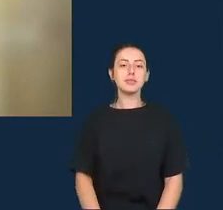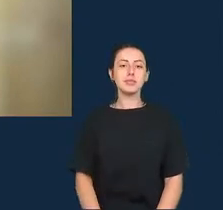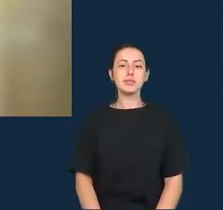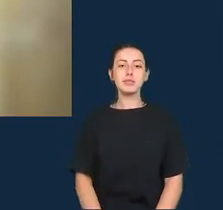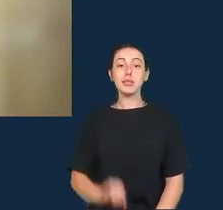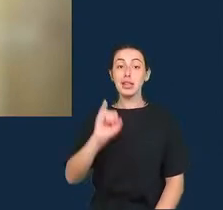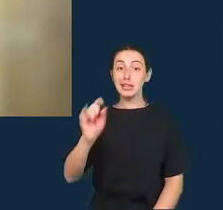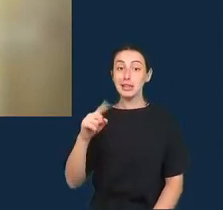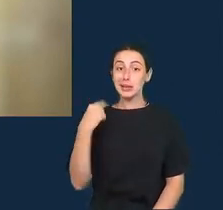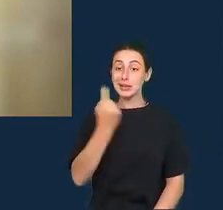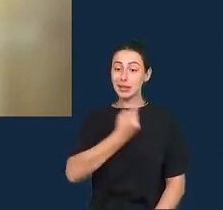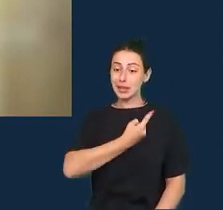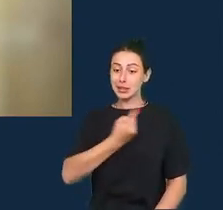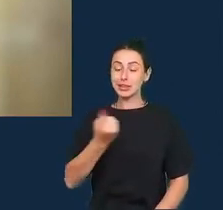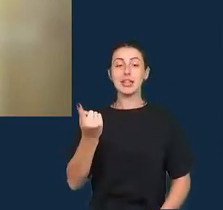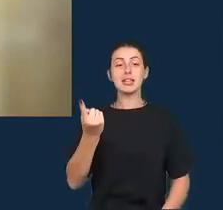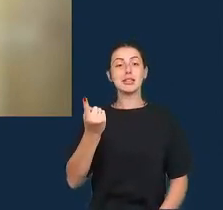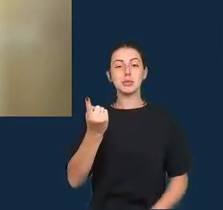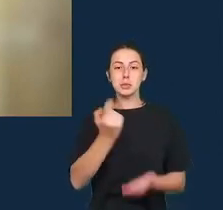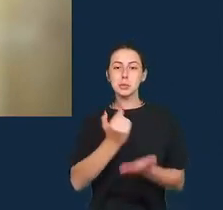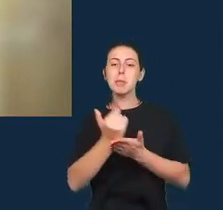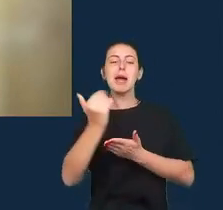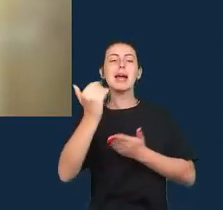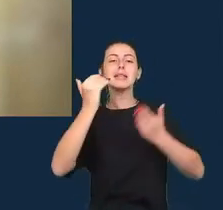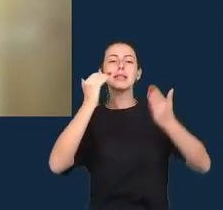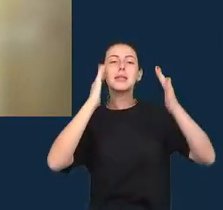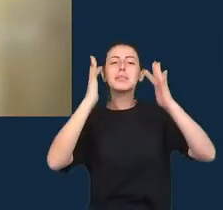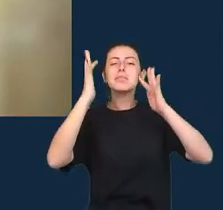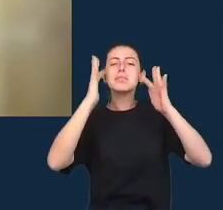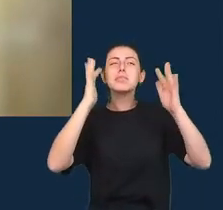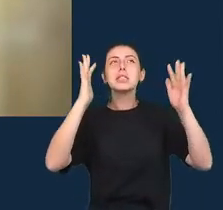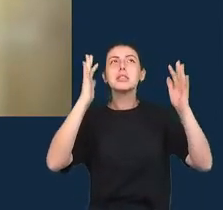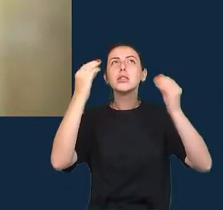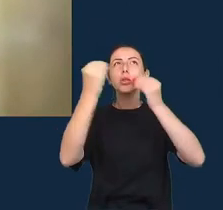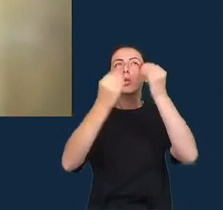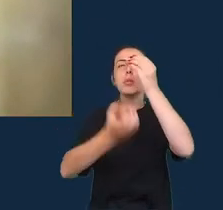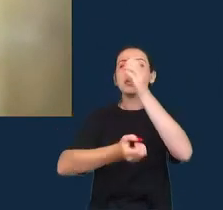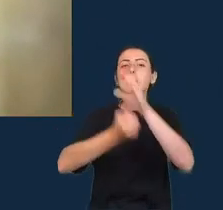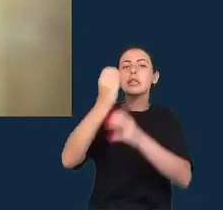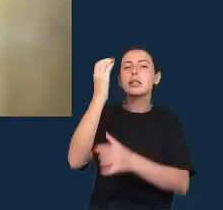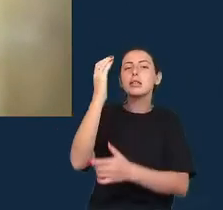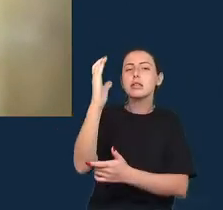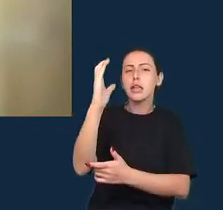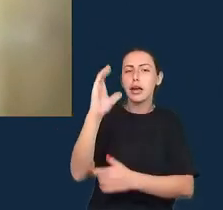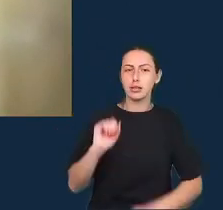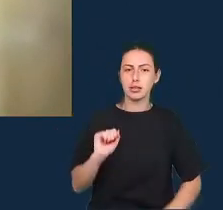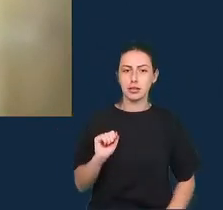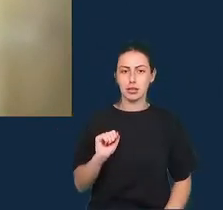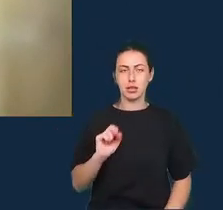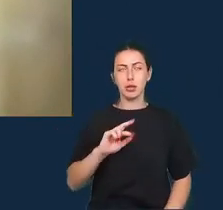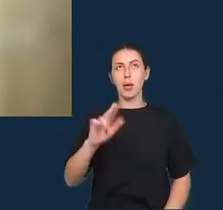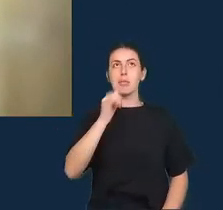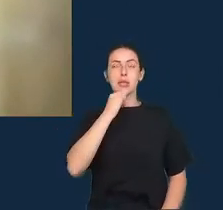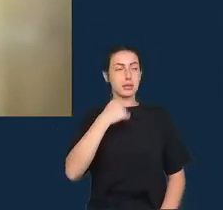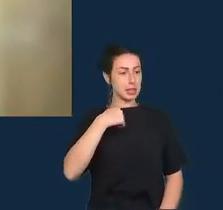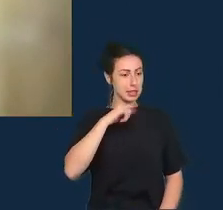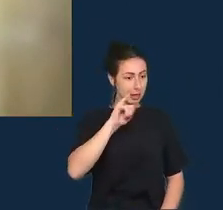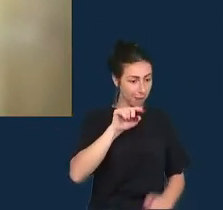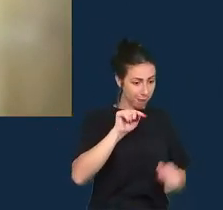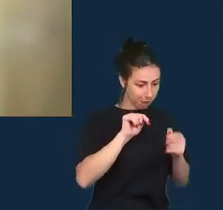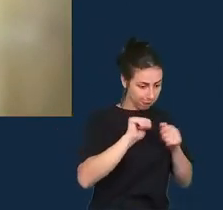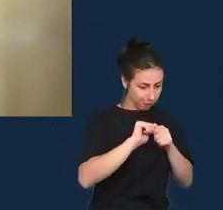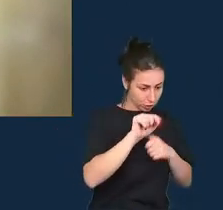aos princípios de como se faz ciência você não diz simplesmente se eu fizer isto isso aqui vai